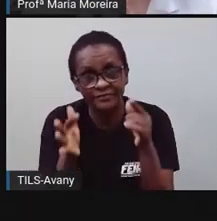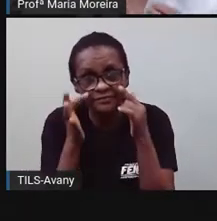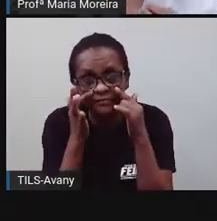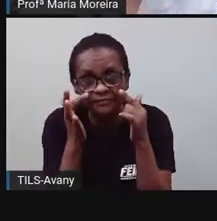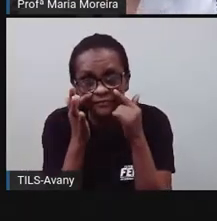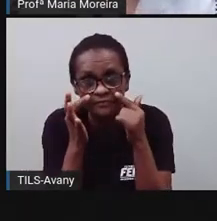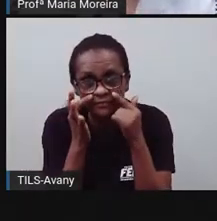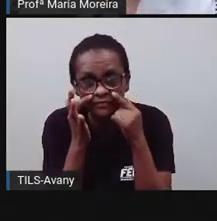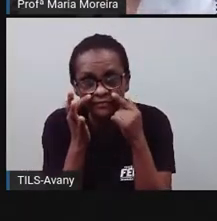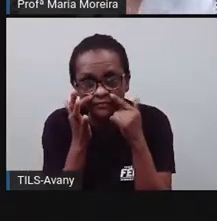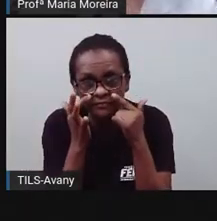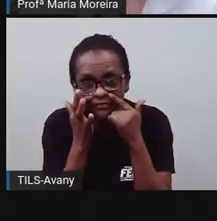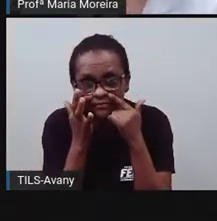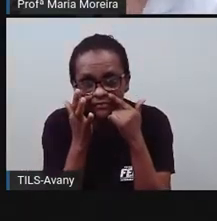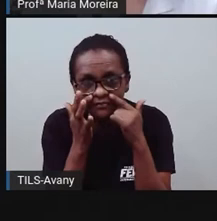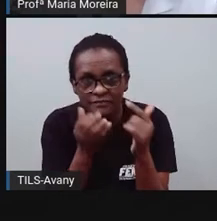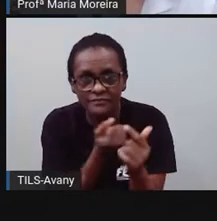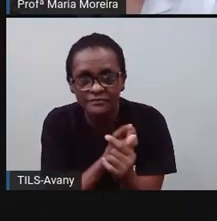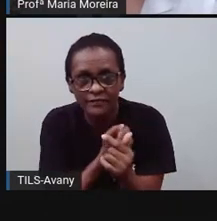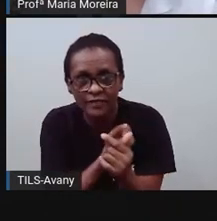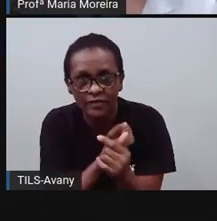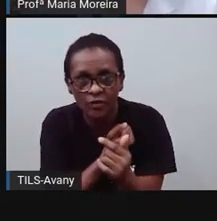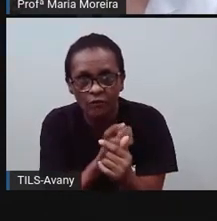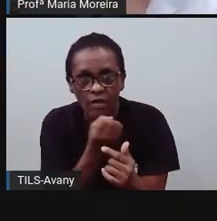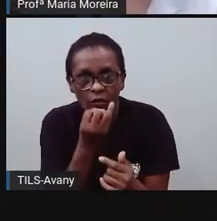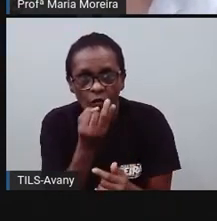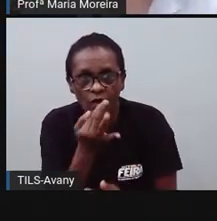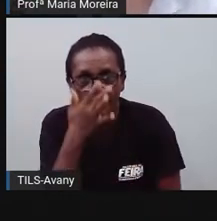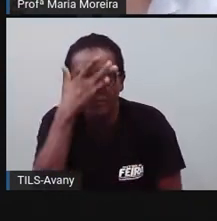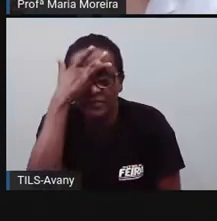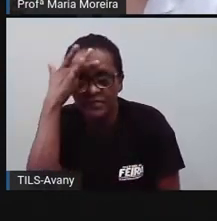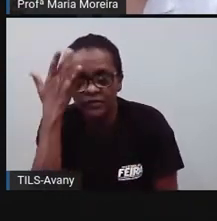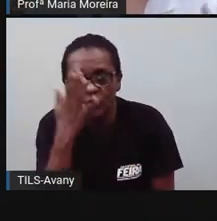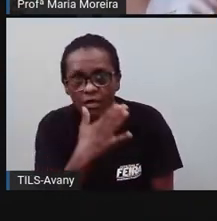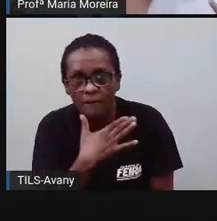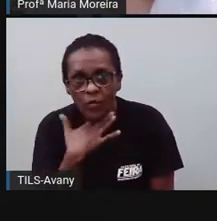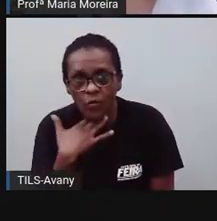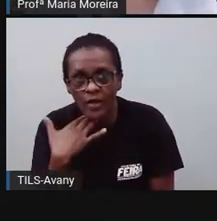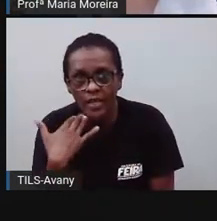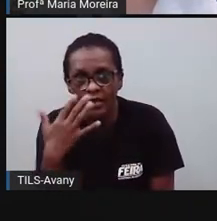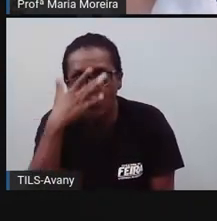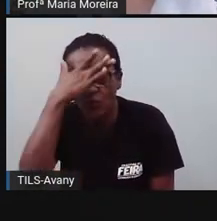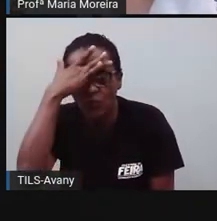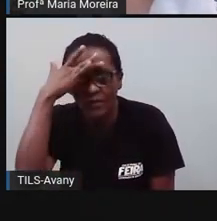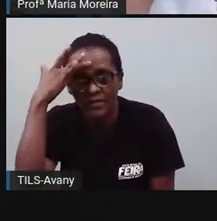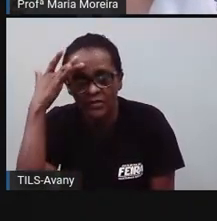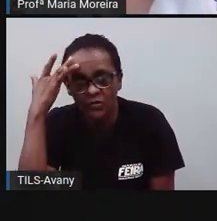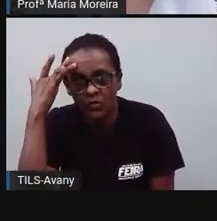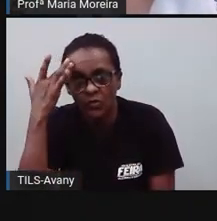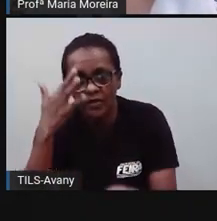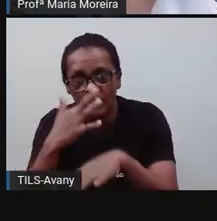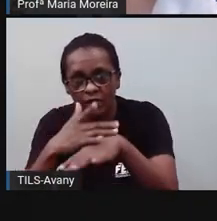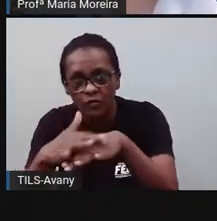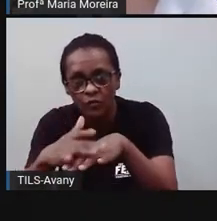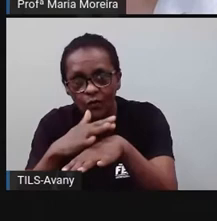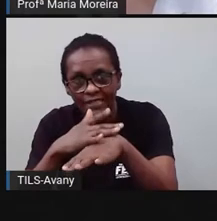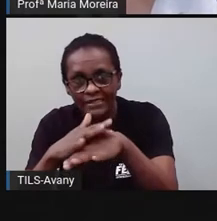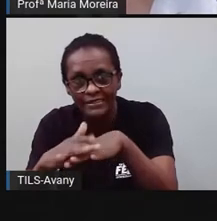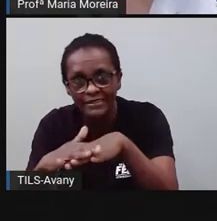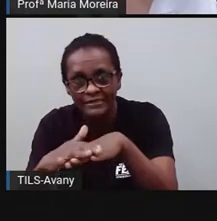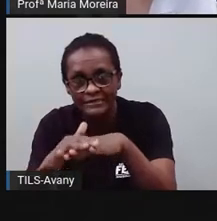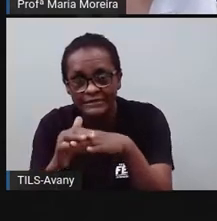Nos números, né? A quantidade de pessoas infectadas, se tinha acontecido algum óbito na cidade,